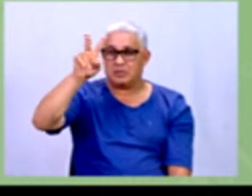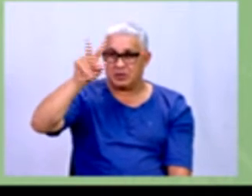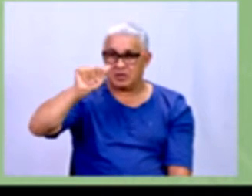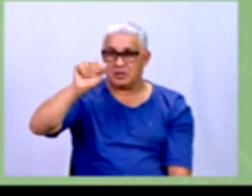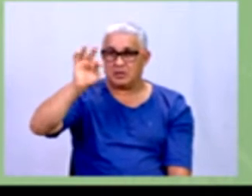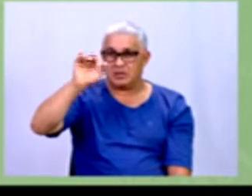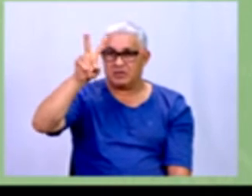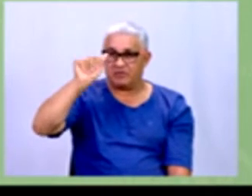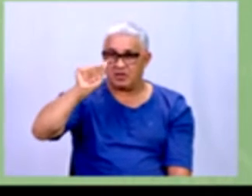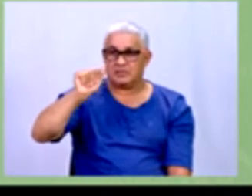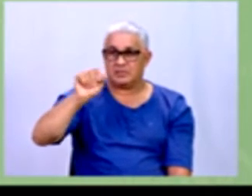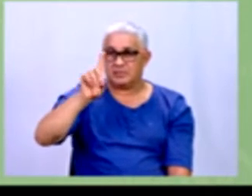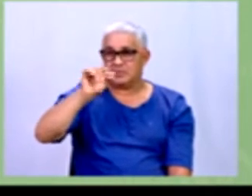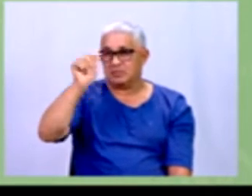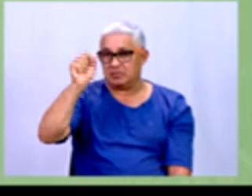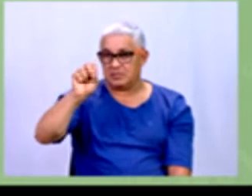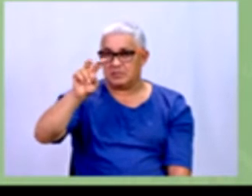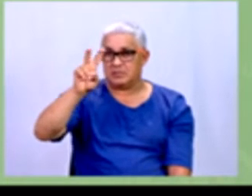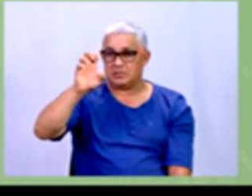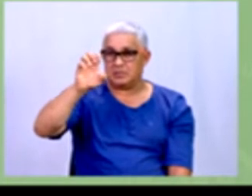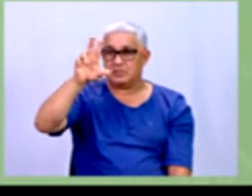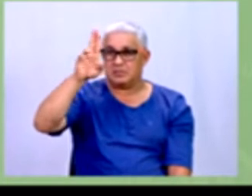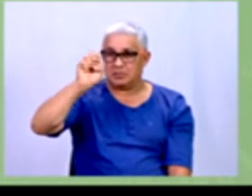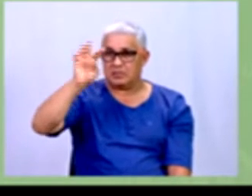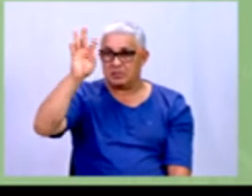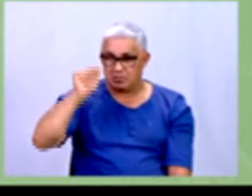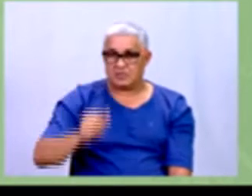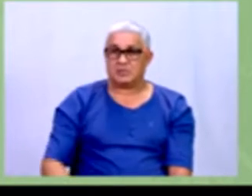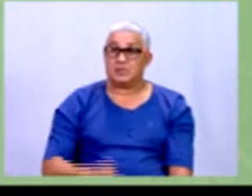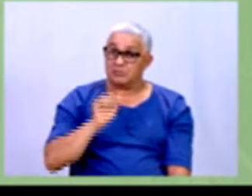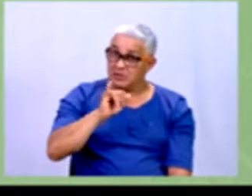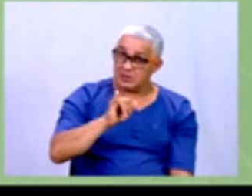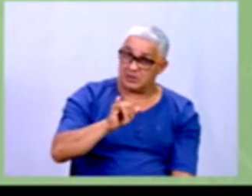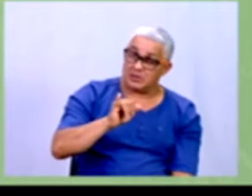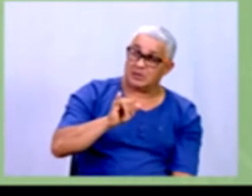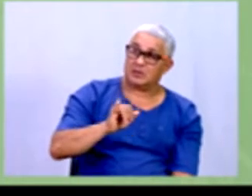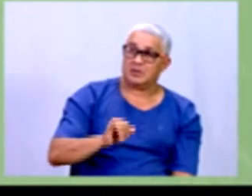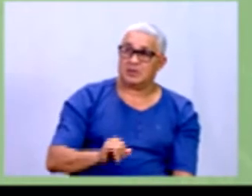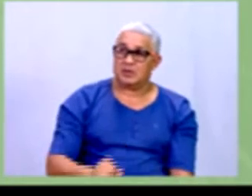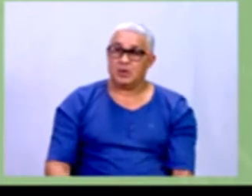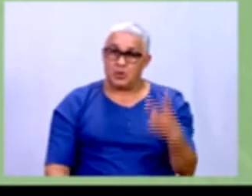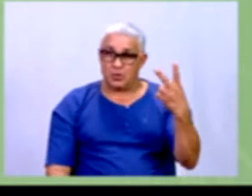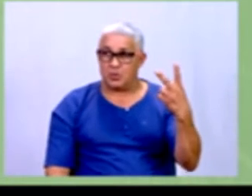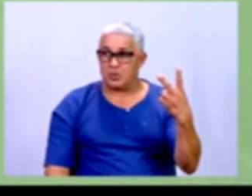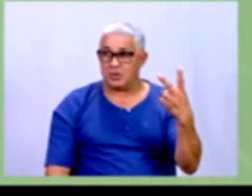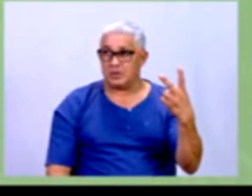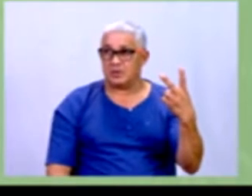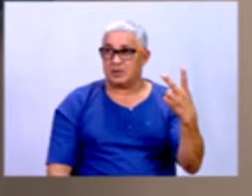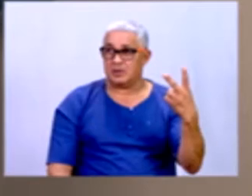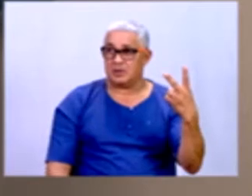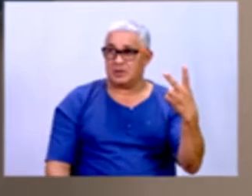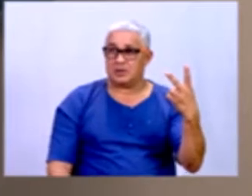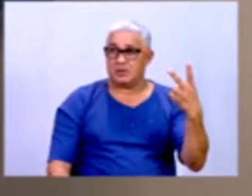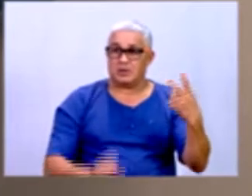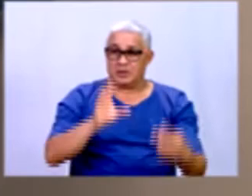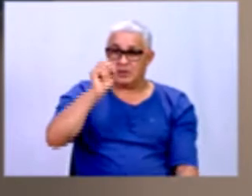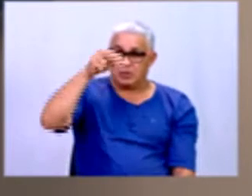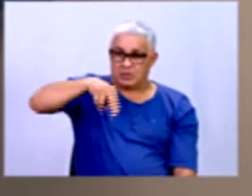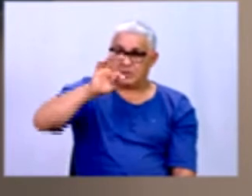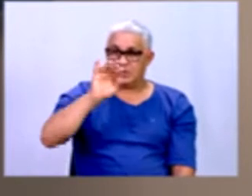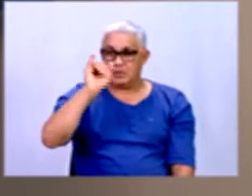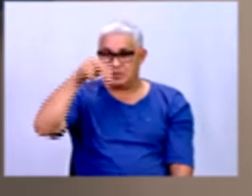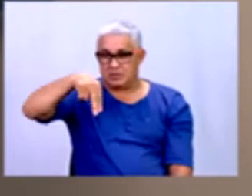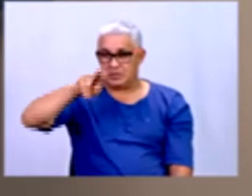mensuração e podem assumir qualquer valor entre dois números. Gente, contínua é